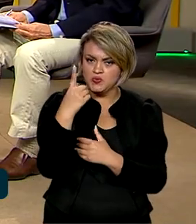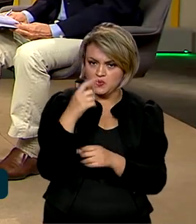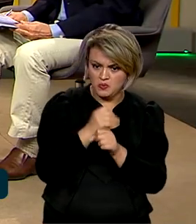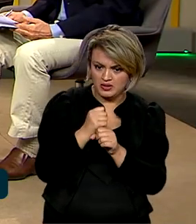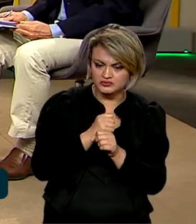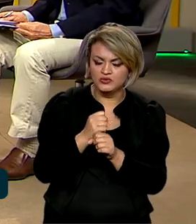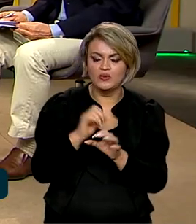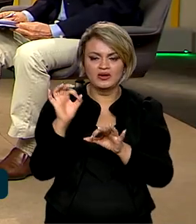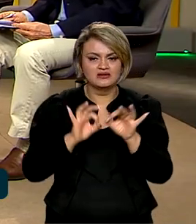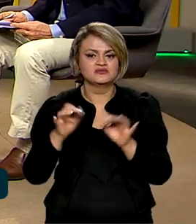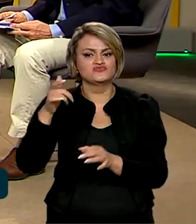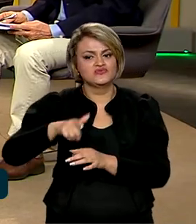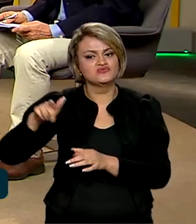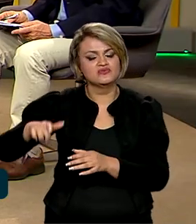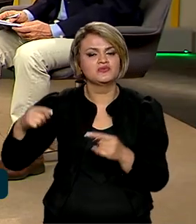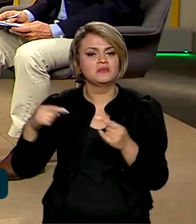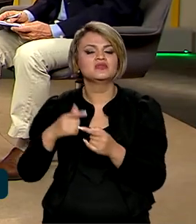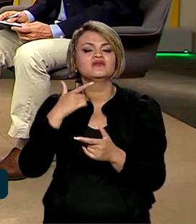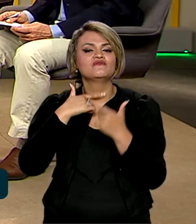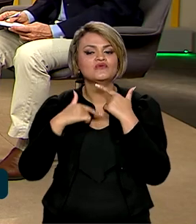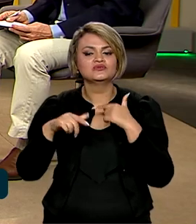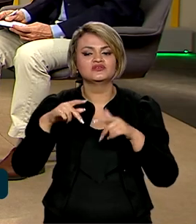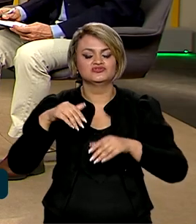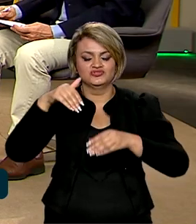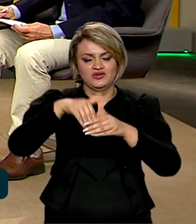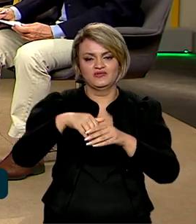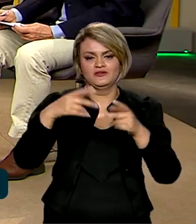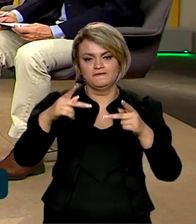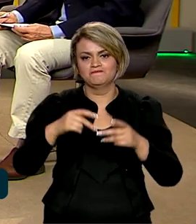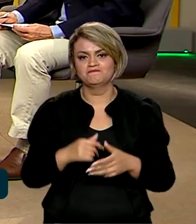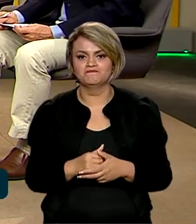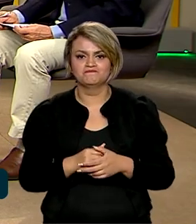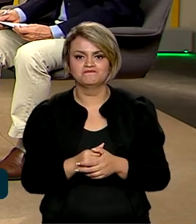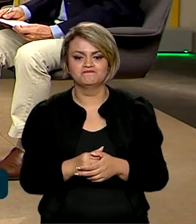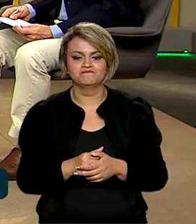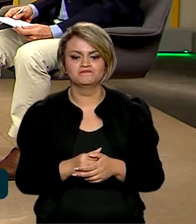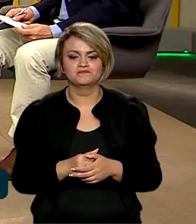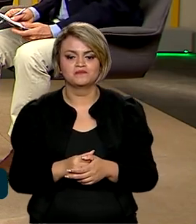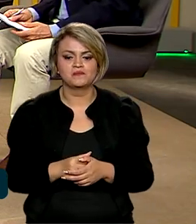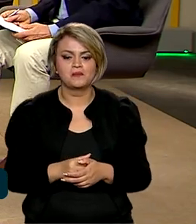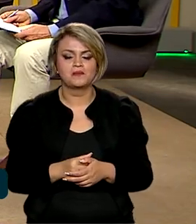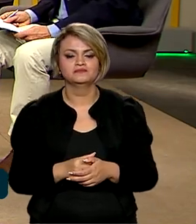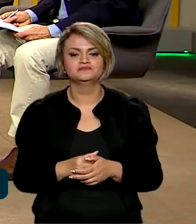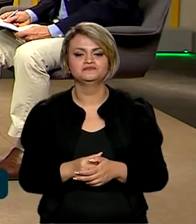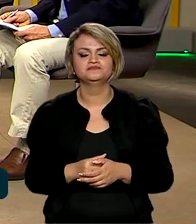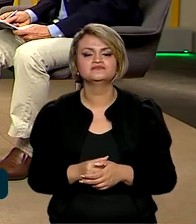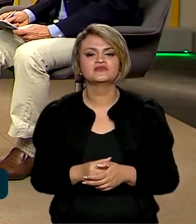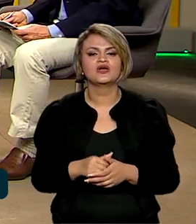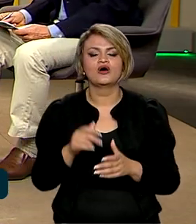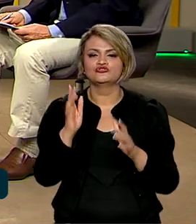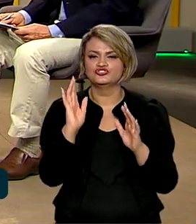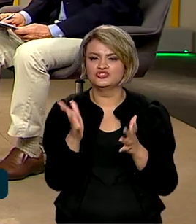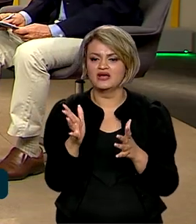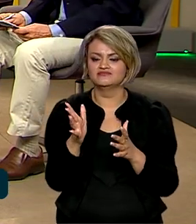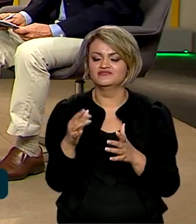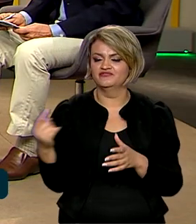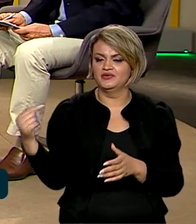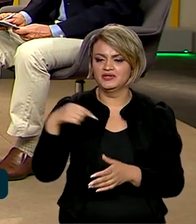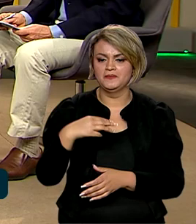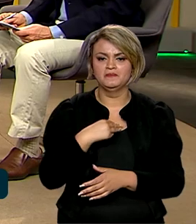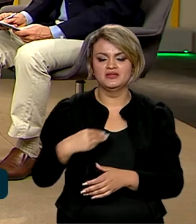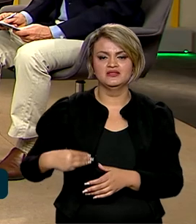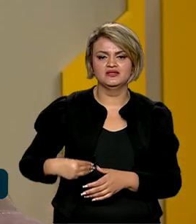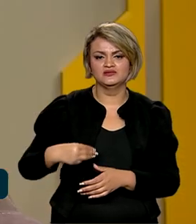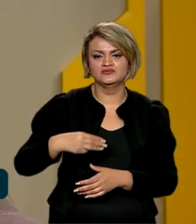o rearranjo de acordo com a vontade das urnas do governo anterior. Secretário, a gente já recebeu aqui também o ministro Márcio